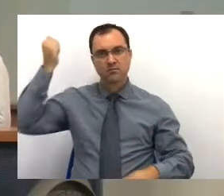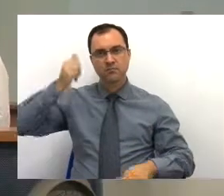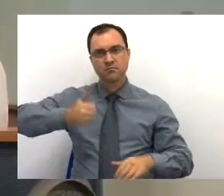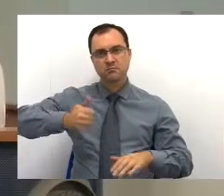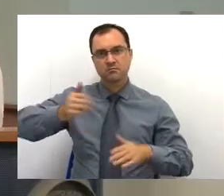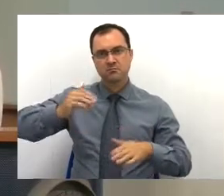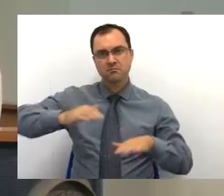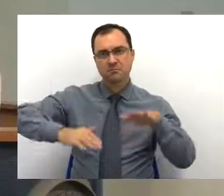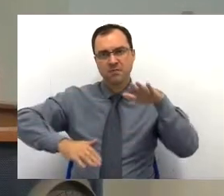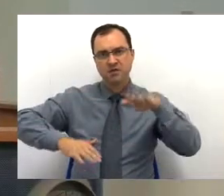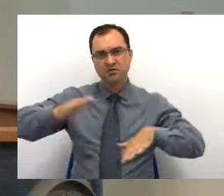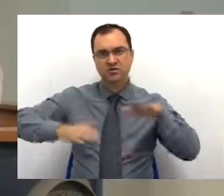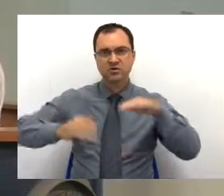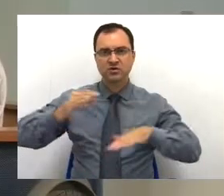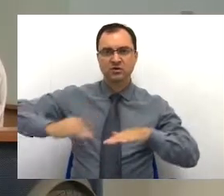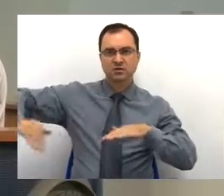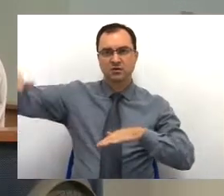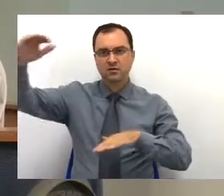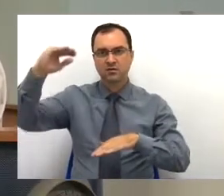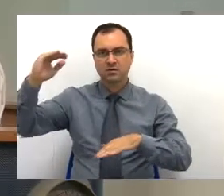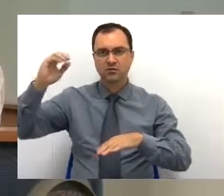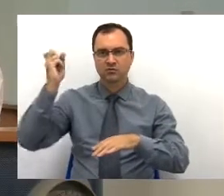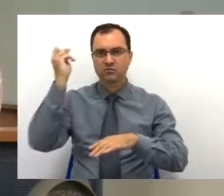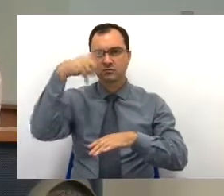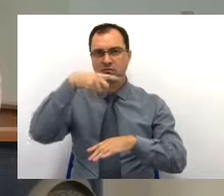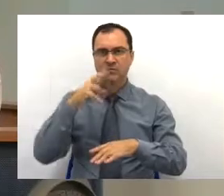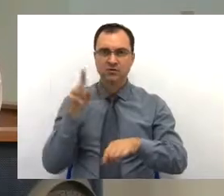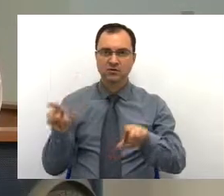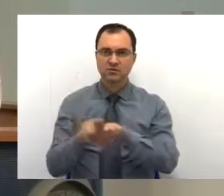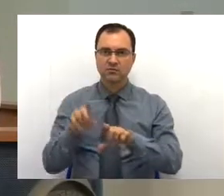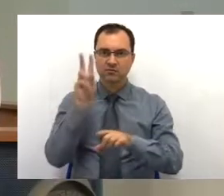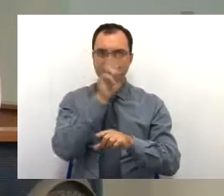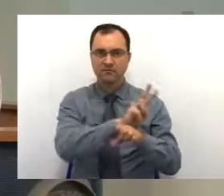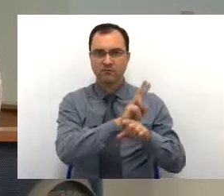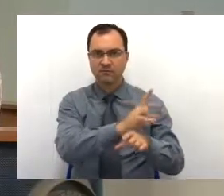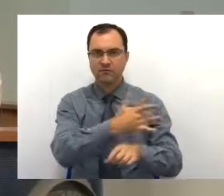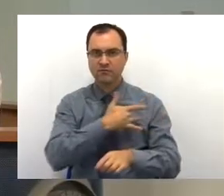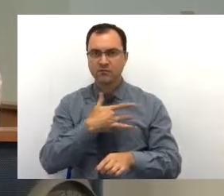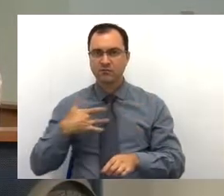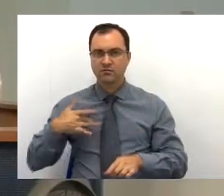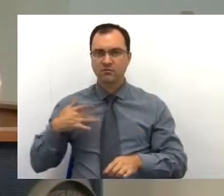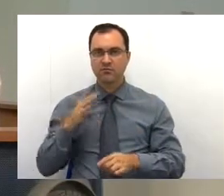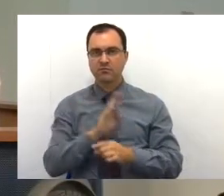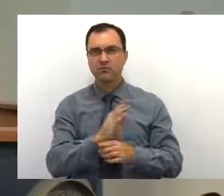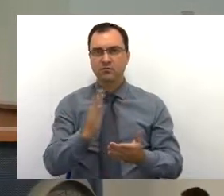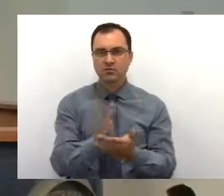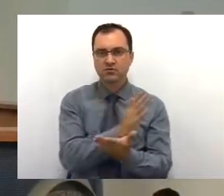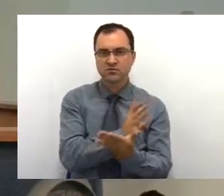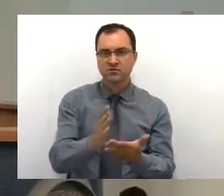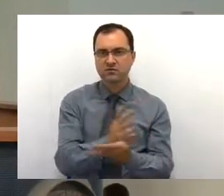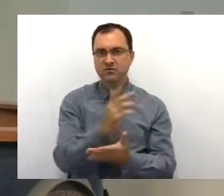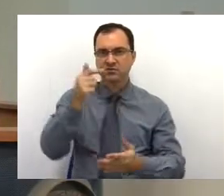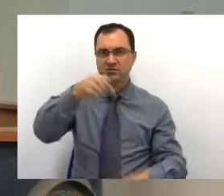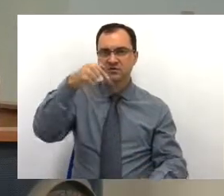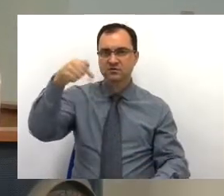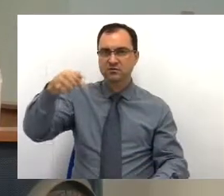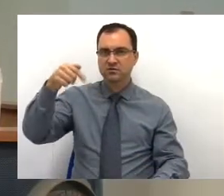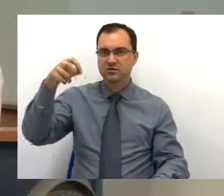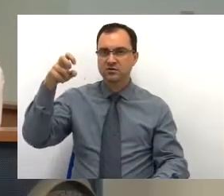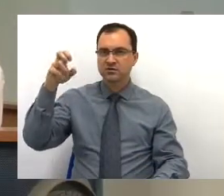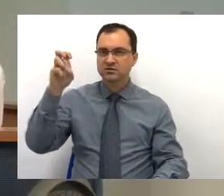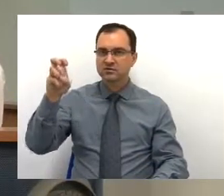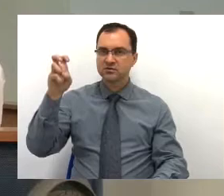Complexidade e da Vigilância em Saúde. Então, nós temos aqui dividido, né, os 757 milhões,